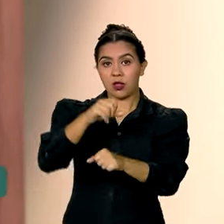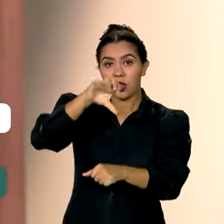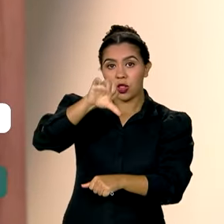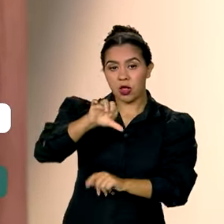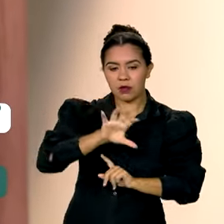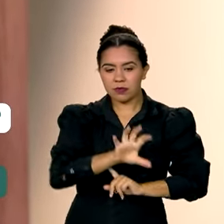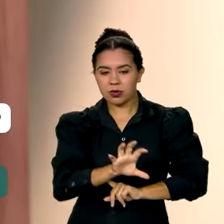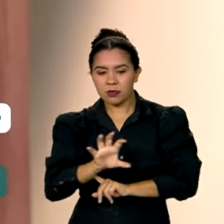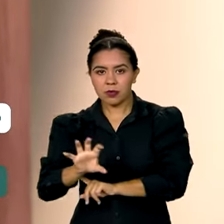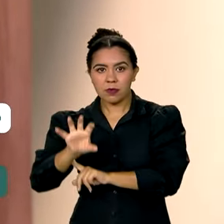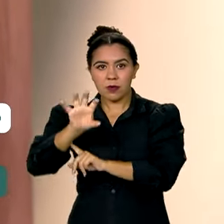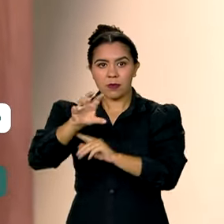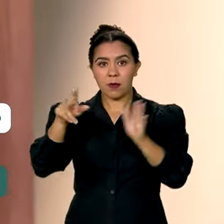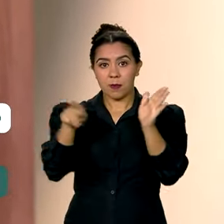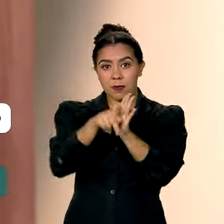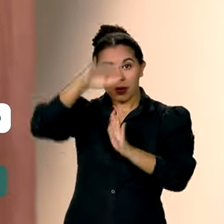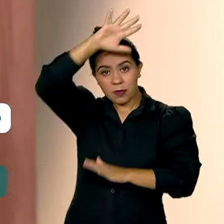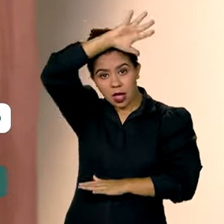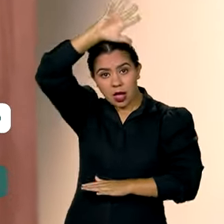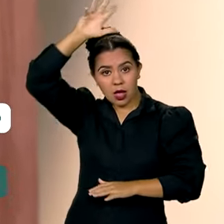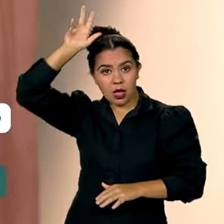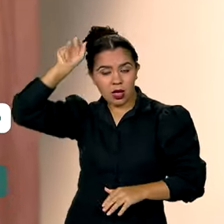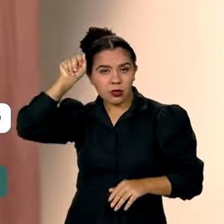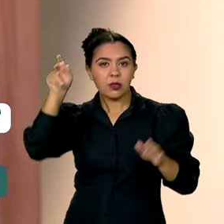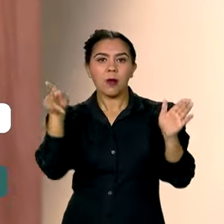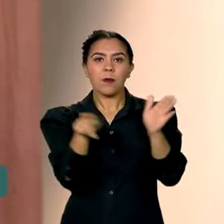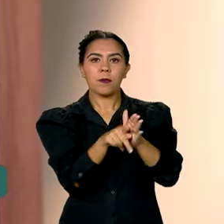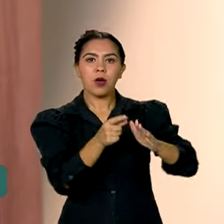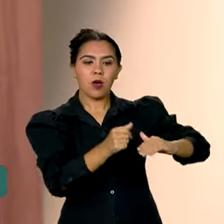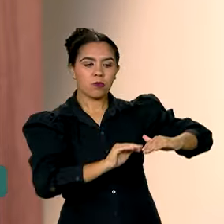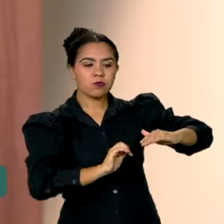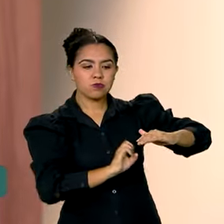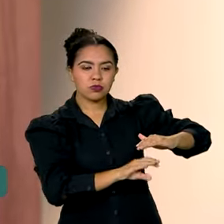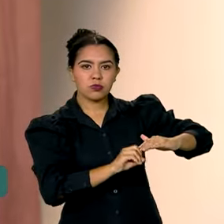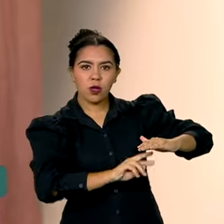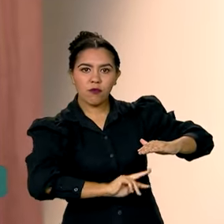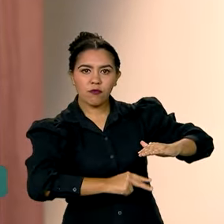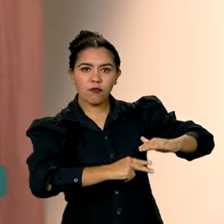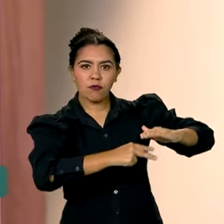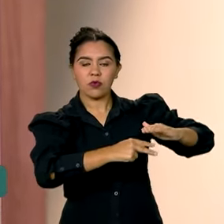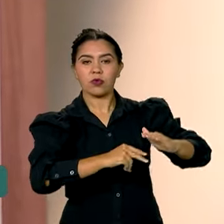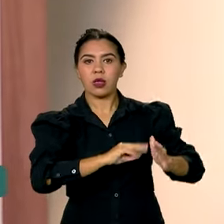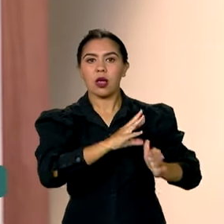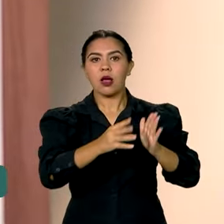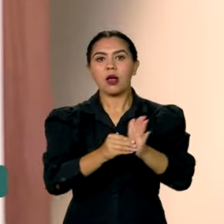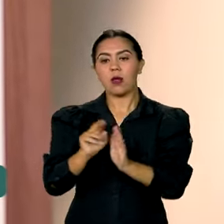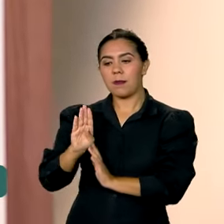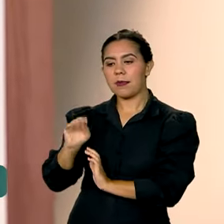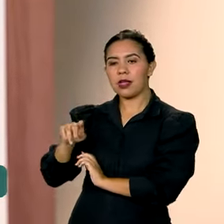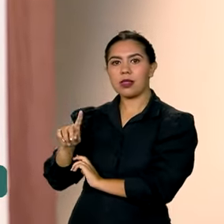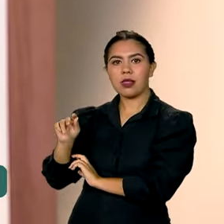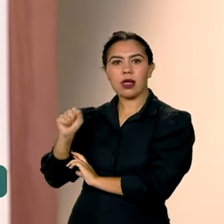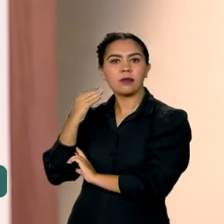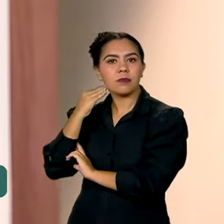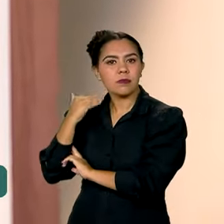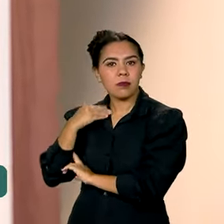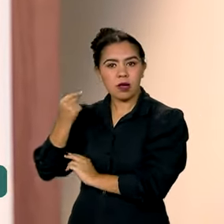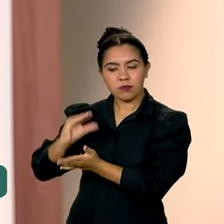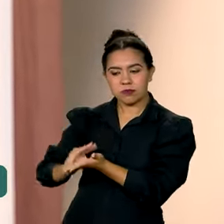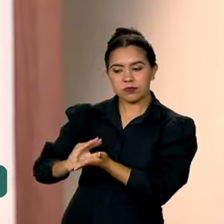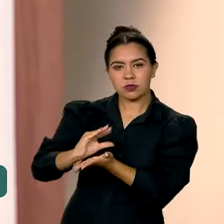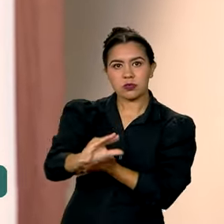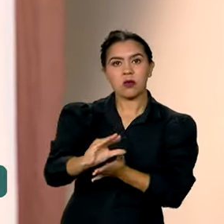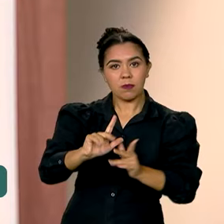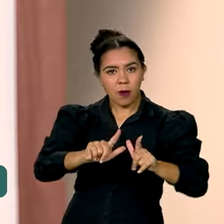a região. Os recursos são do Fundo Amazônia e vão ser disponibilizados pelo BNDES, investidos no combate